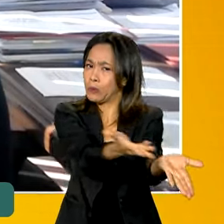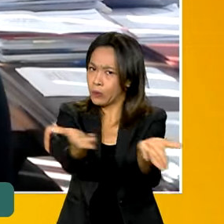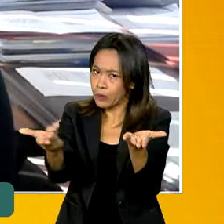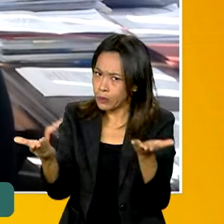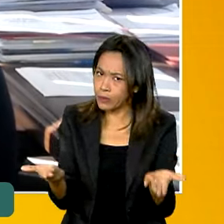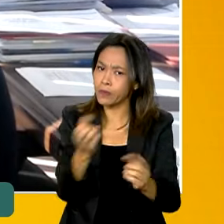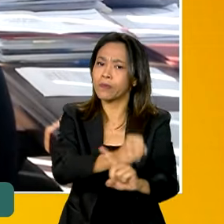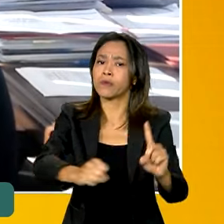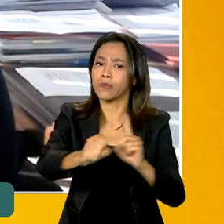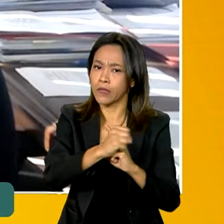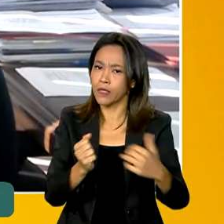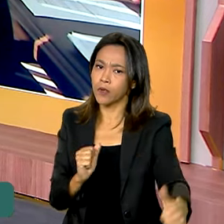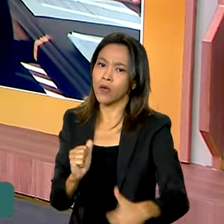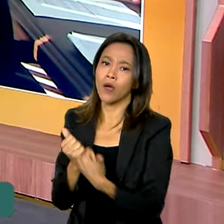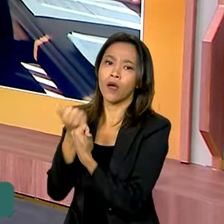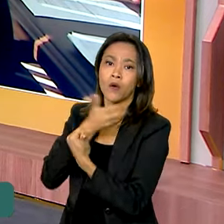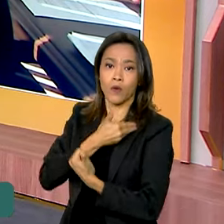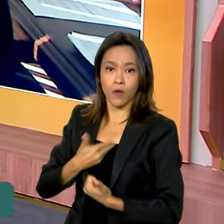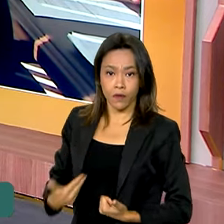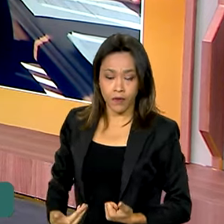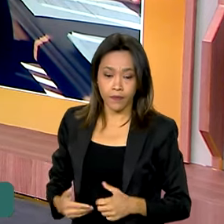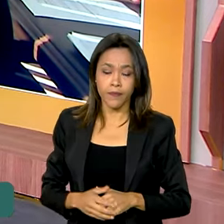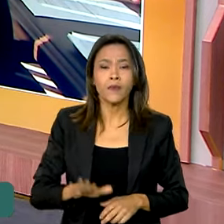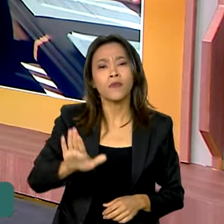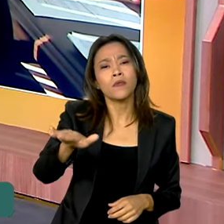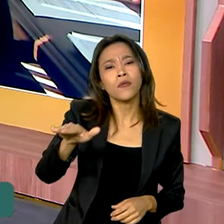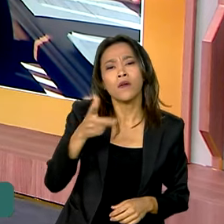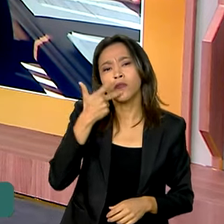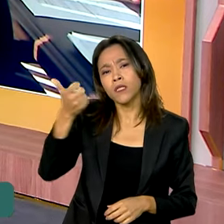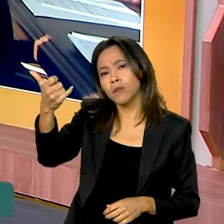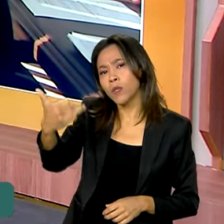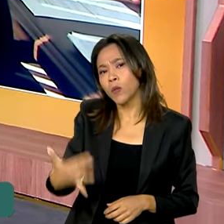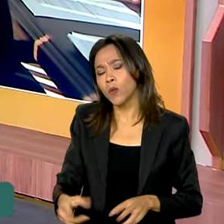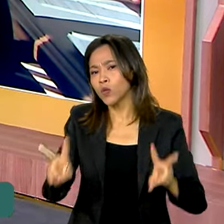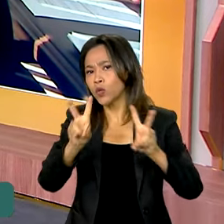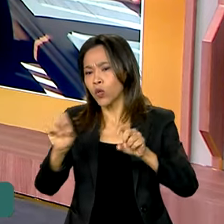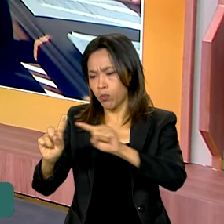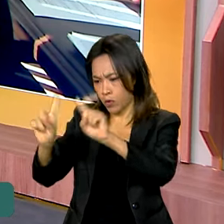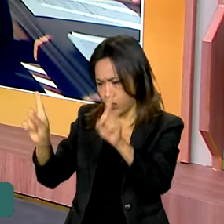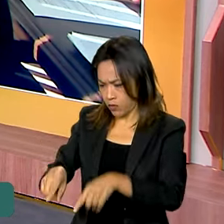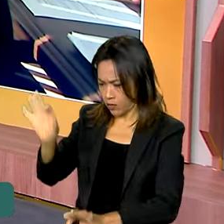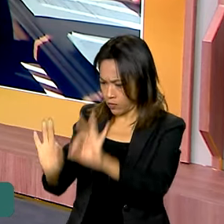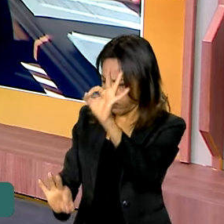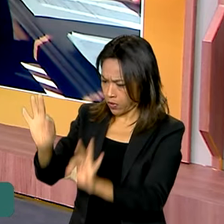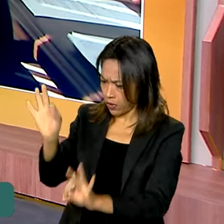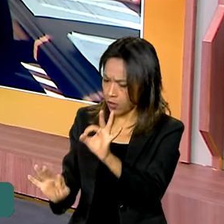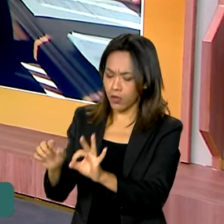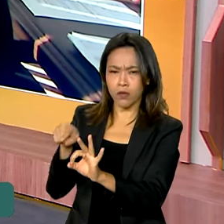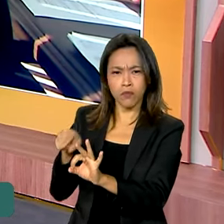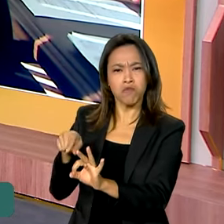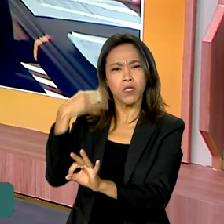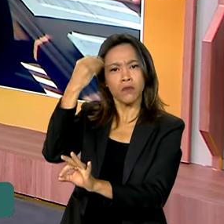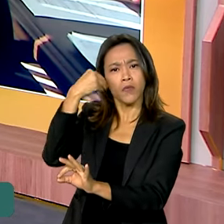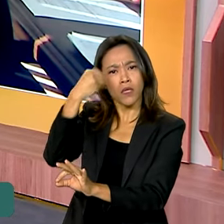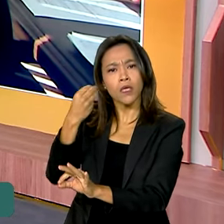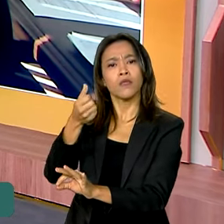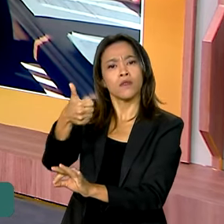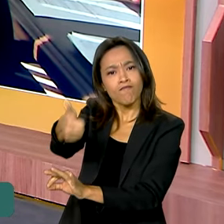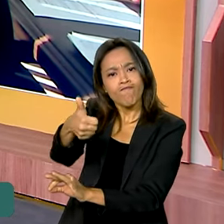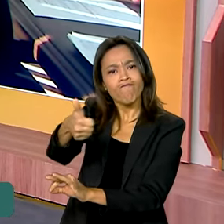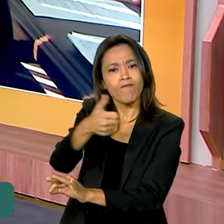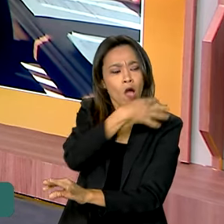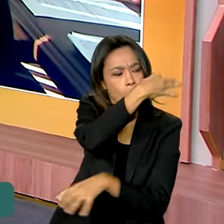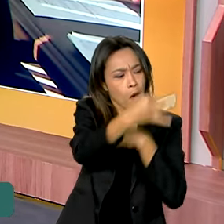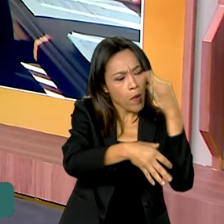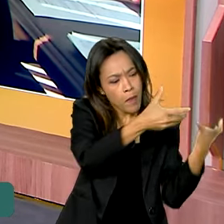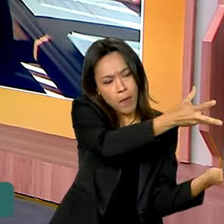juntamente com o governo. Pois é, o senhor falou aí do plano plurianual, que foi uma experiência importantíssima, né, de participação